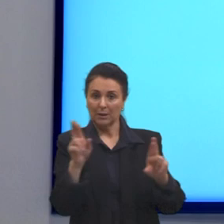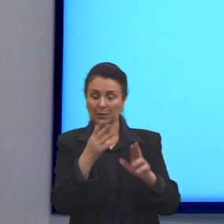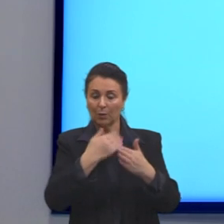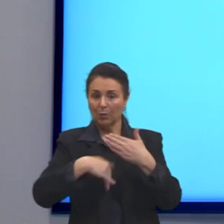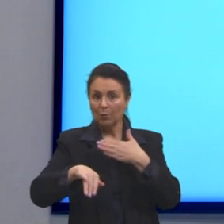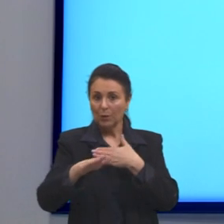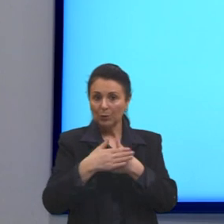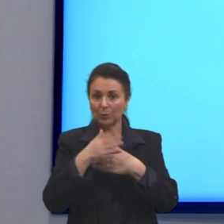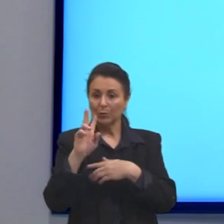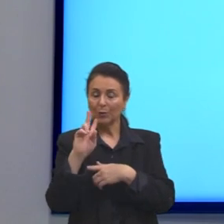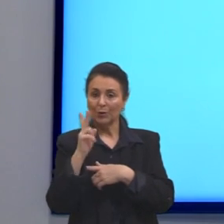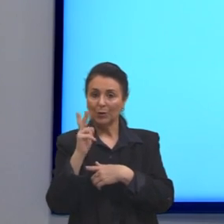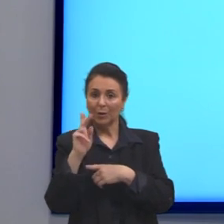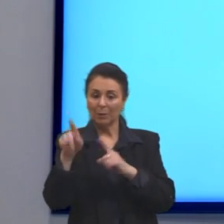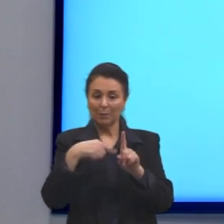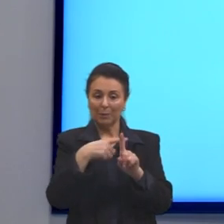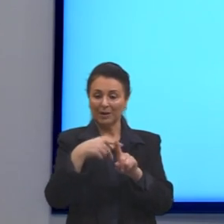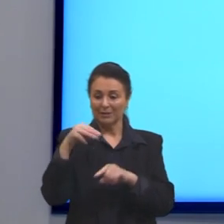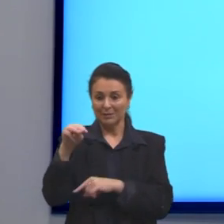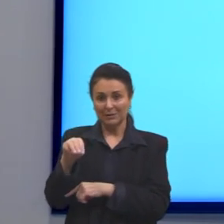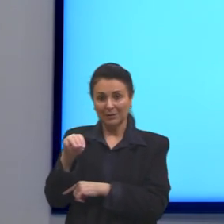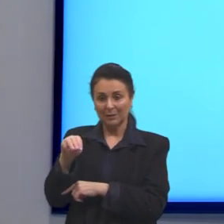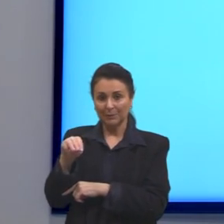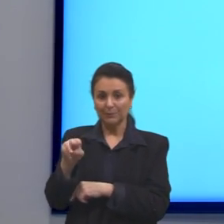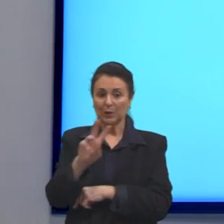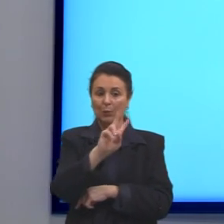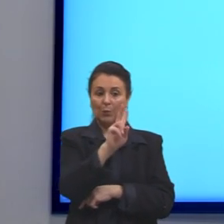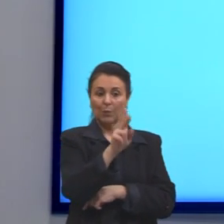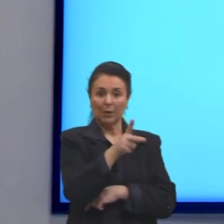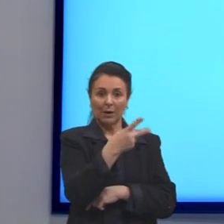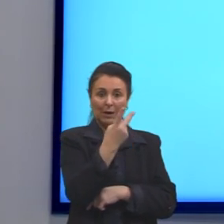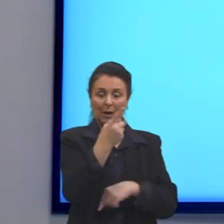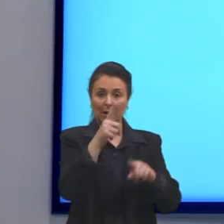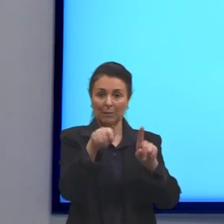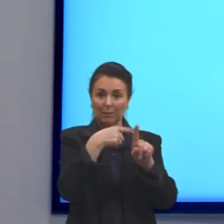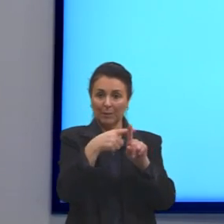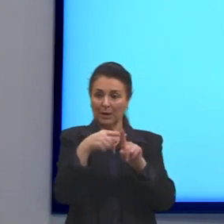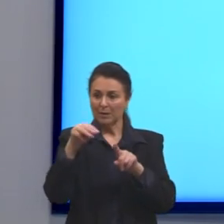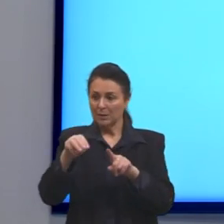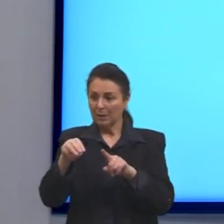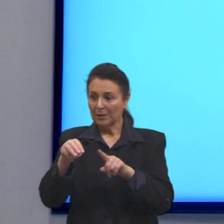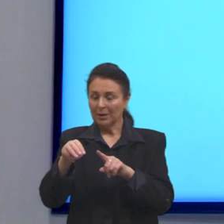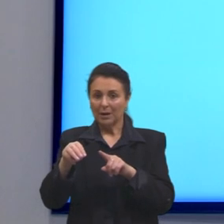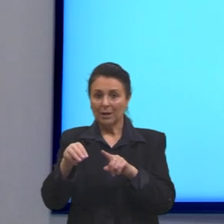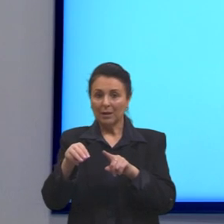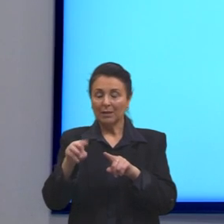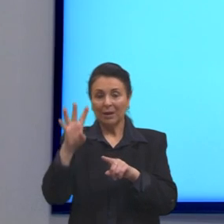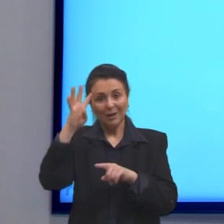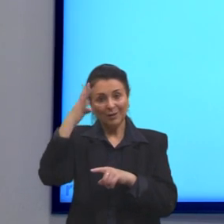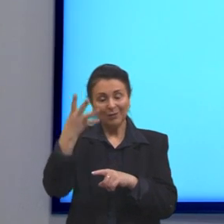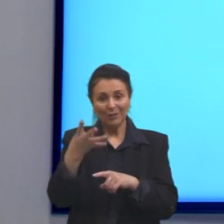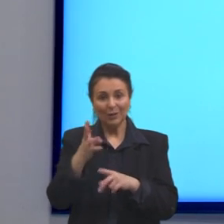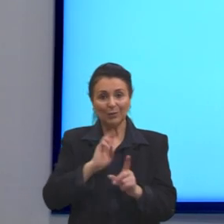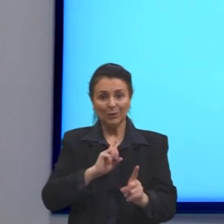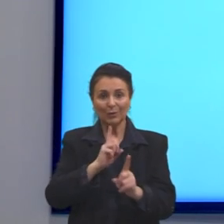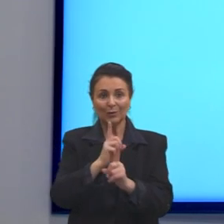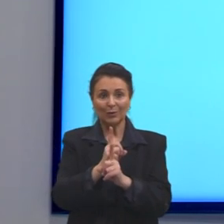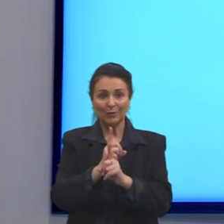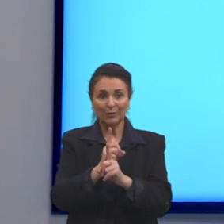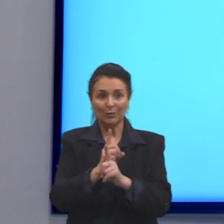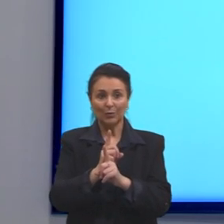H mais M. Esse H mais M foi o que a gente acabou de resolver e a gente viu que pode ser